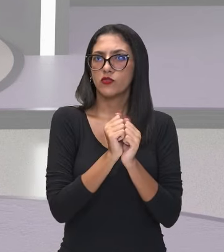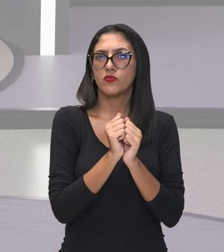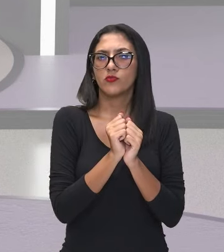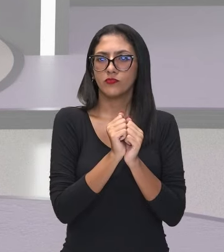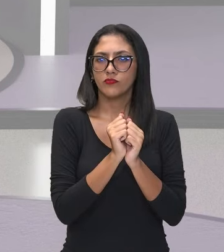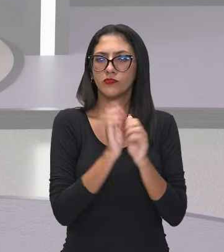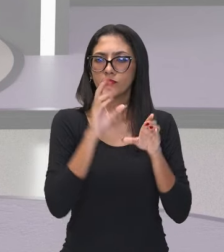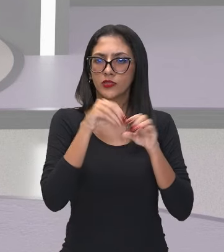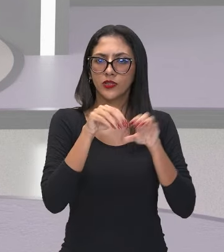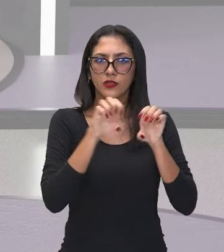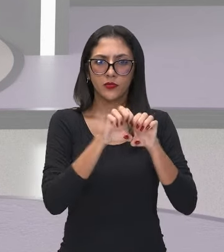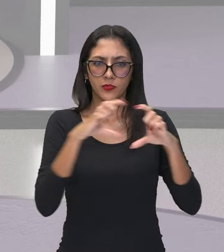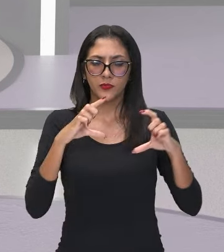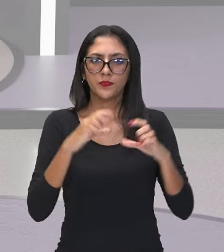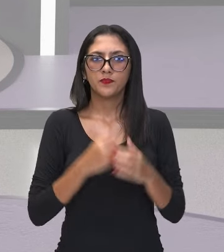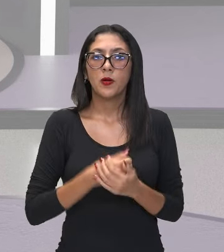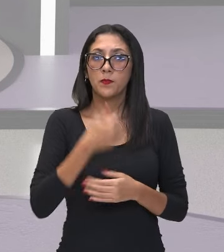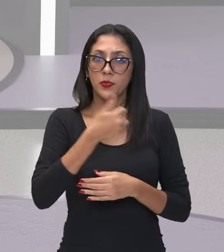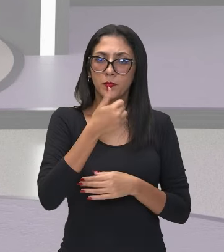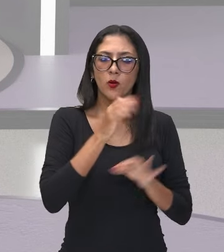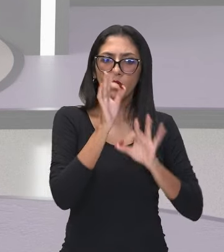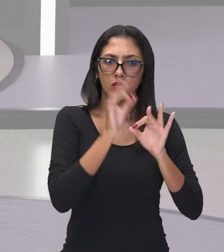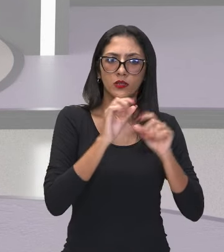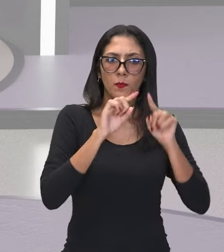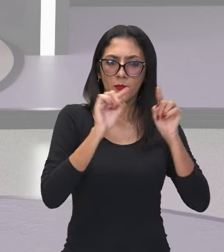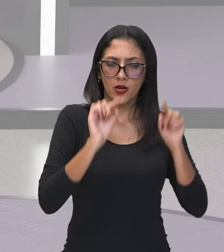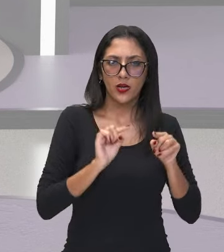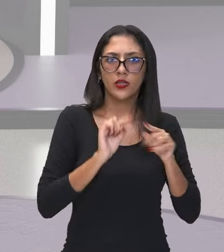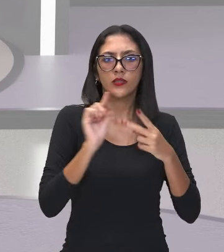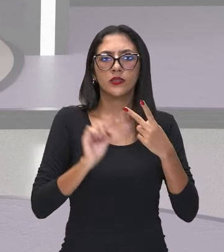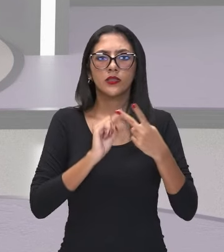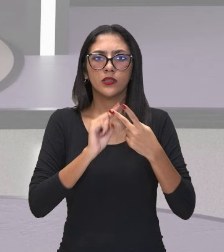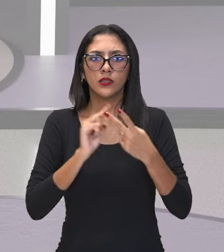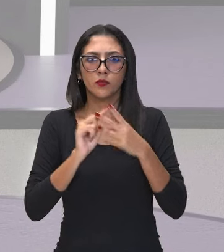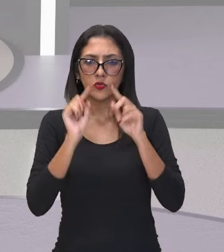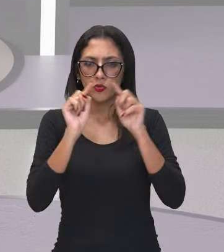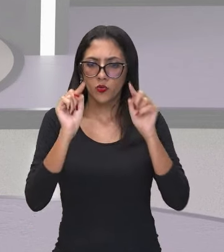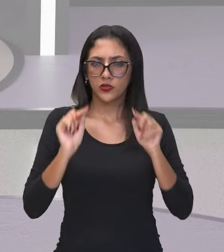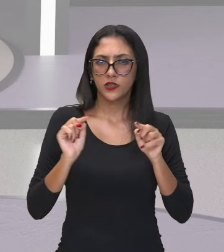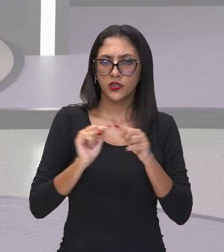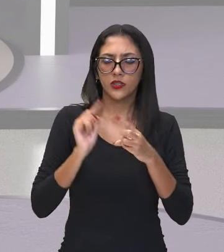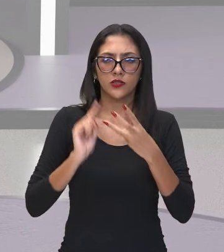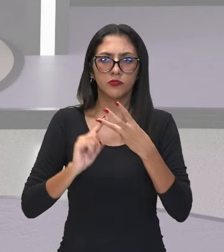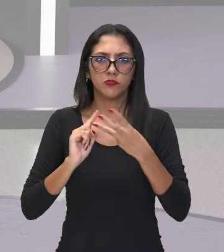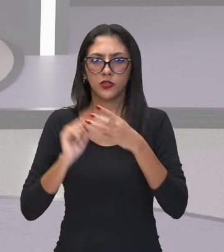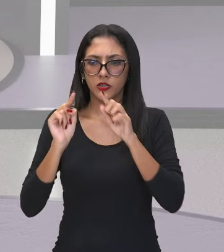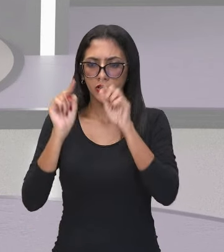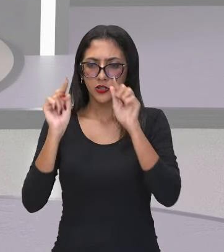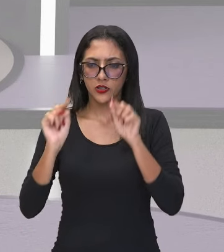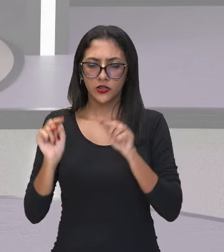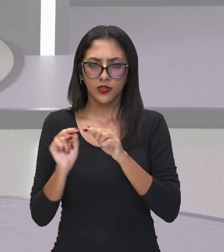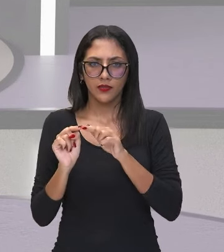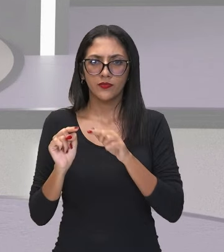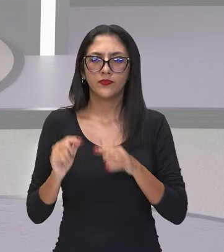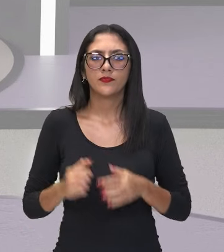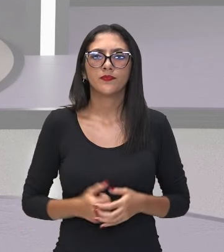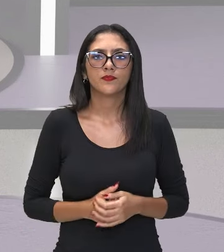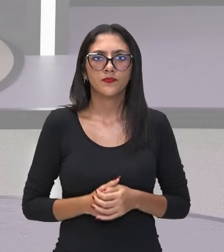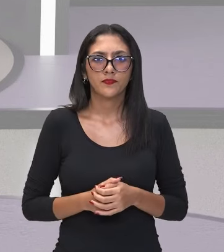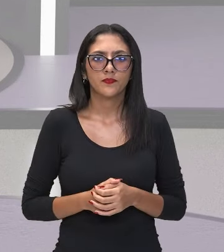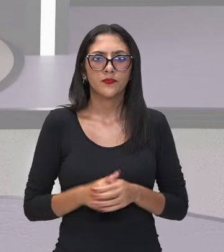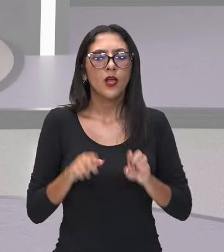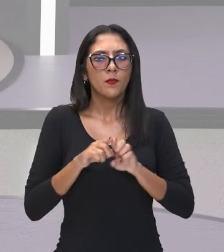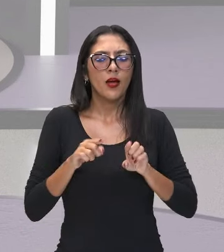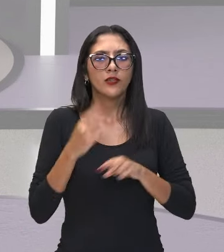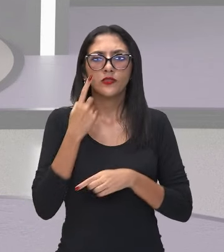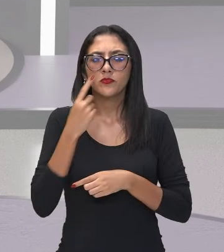Primeiro, parênteses. Segundo, colchetes. E terceiro, chaves. Mas para fixar melhor,